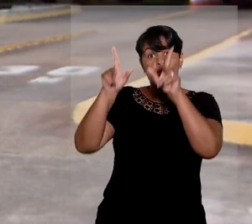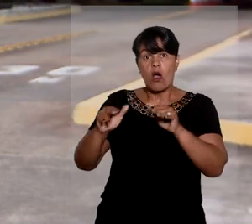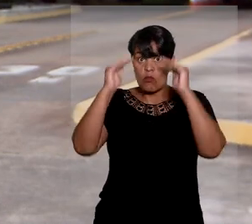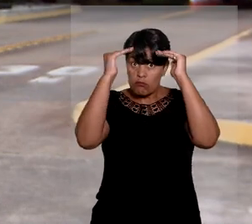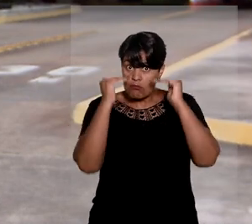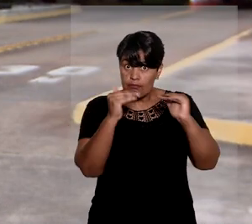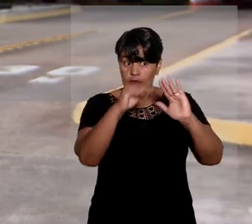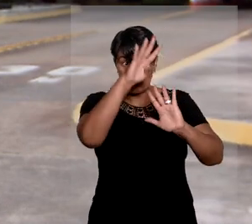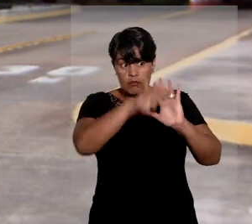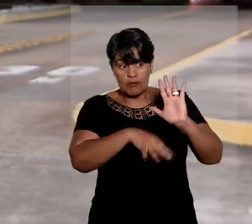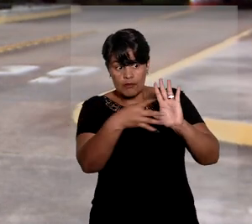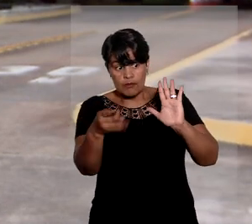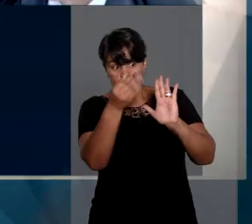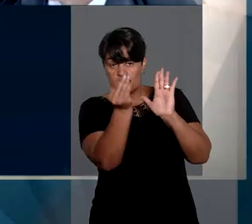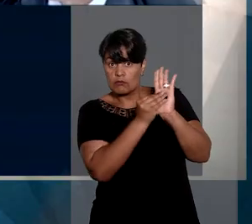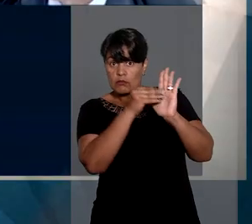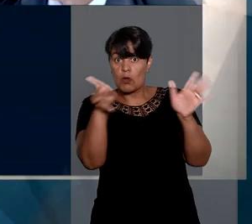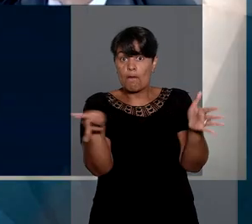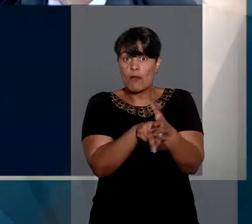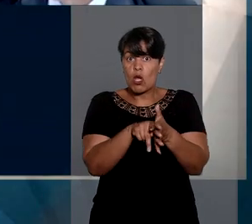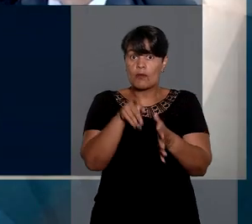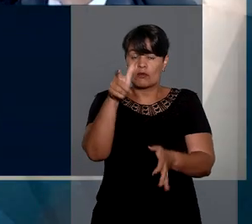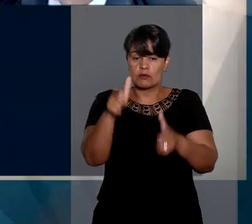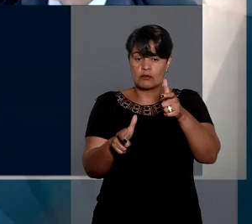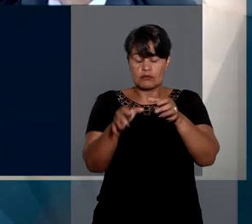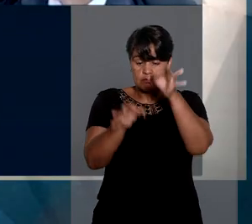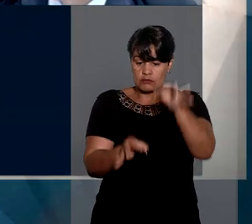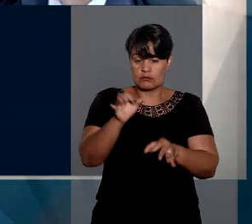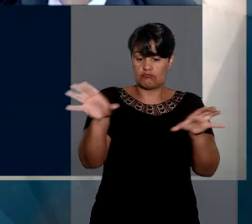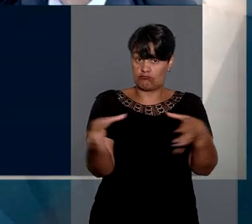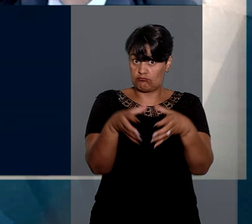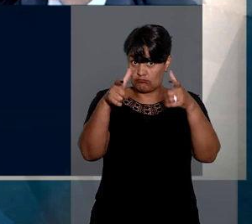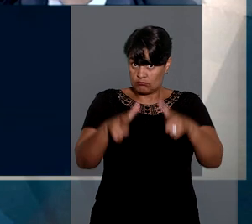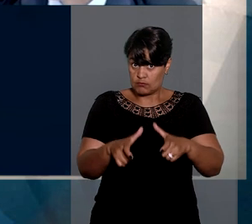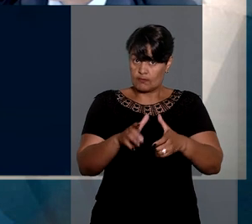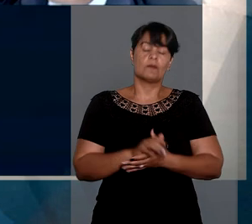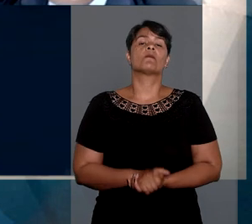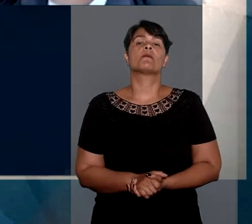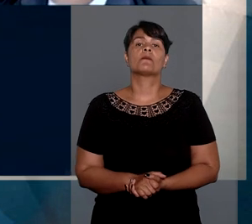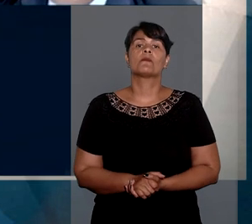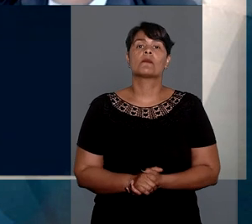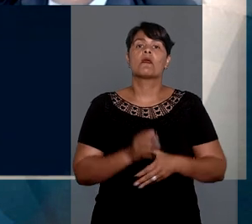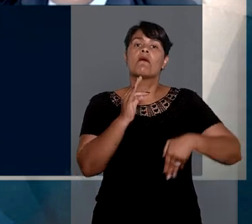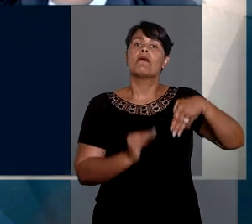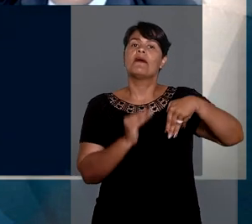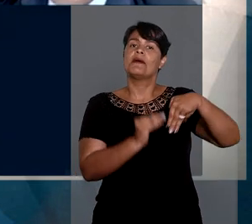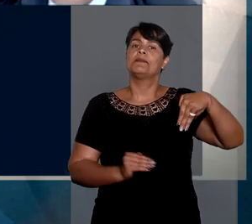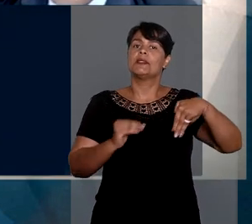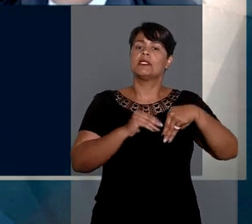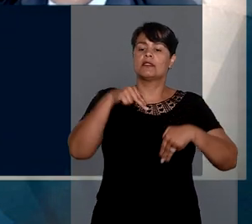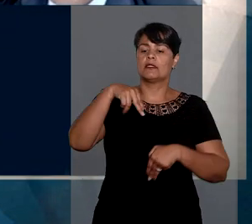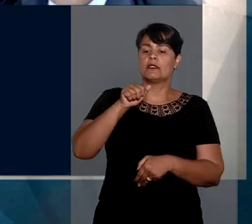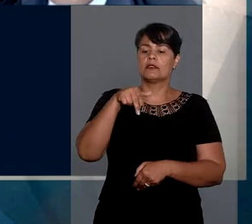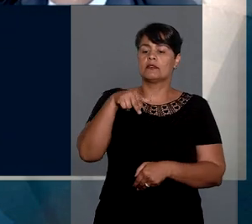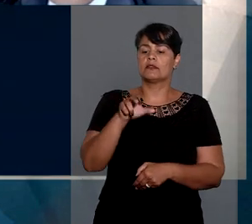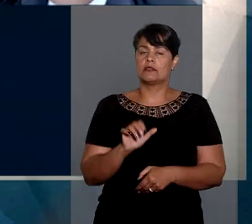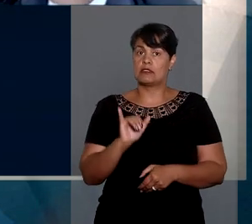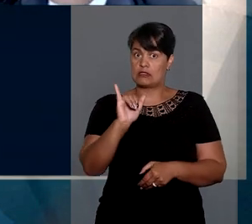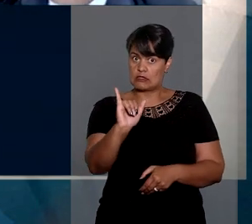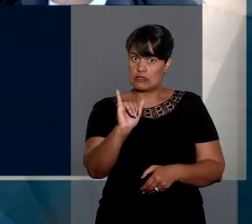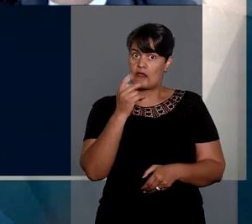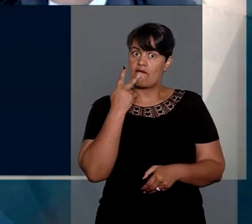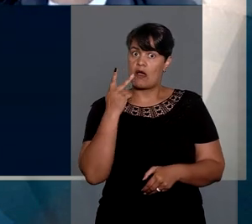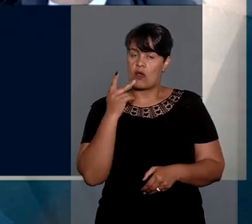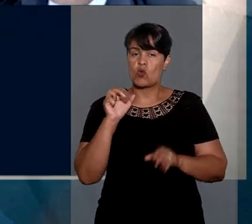custas do Tribunal Local. A relatora do recurso no STJ, ministra Nancy Andrigui, explicou que o particular que